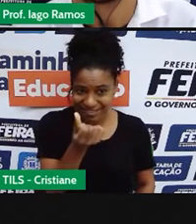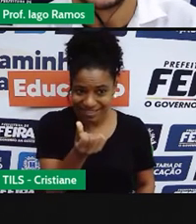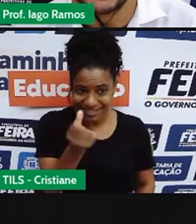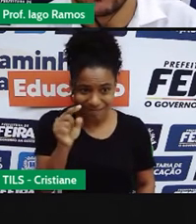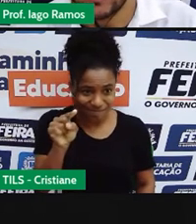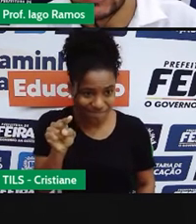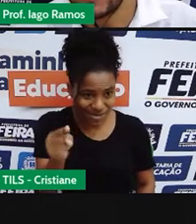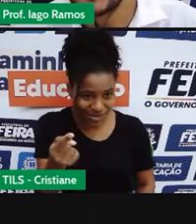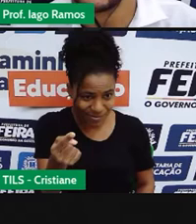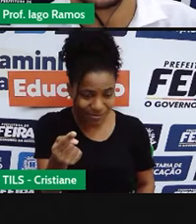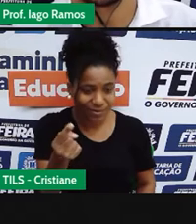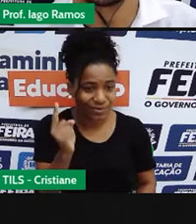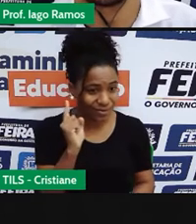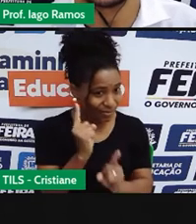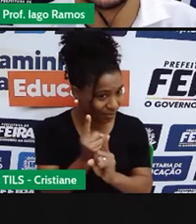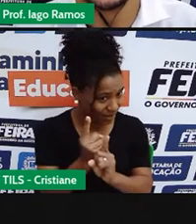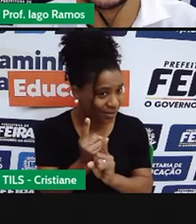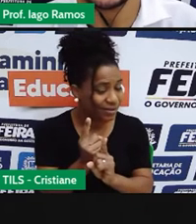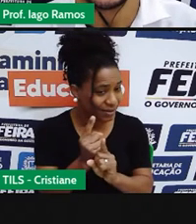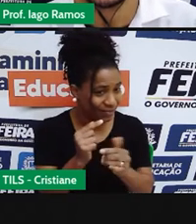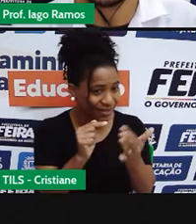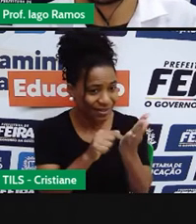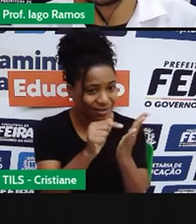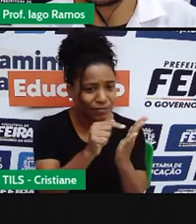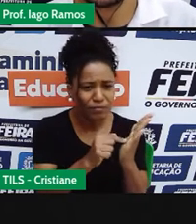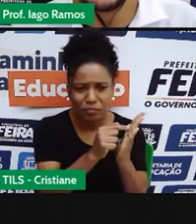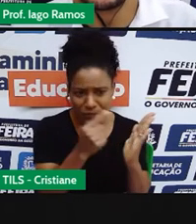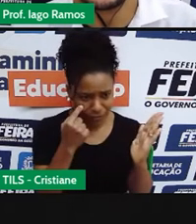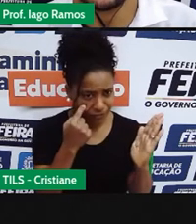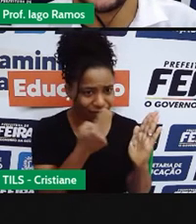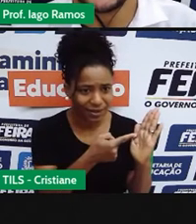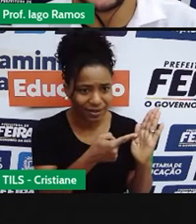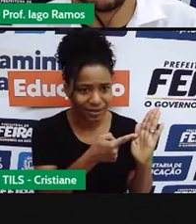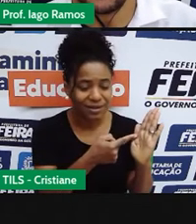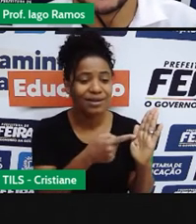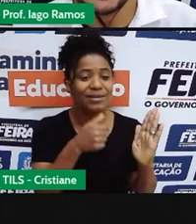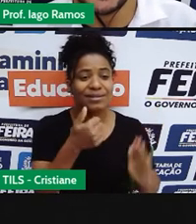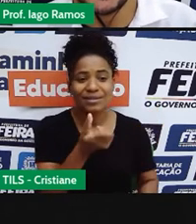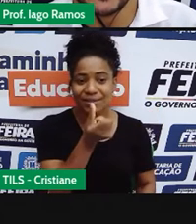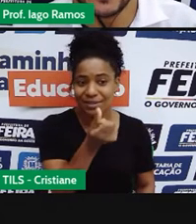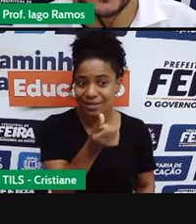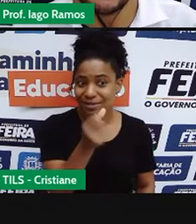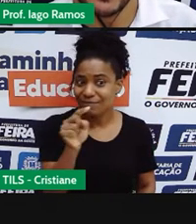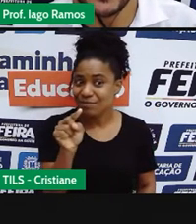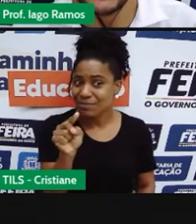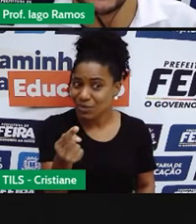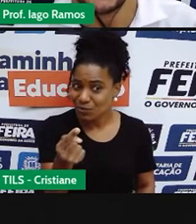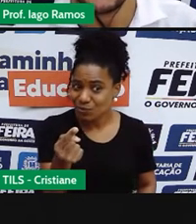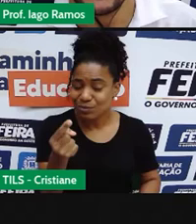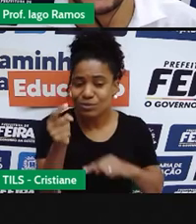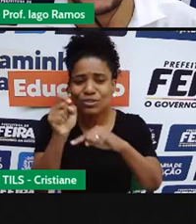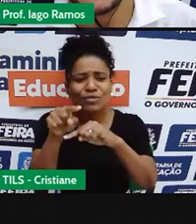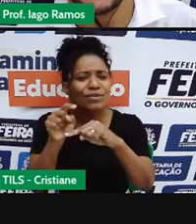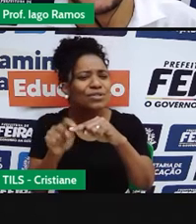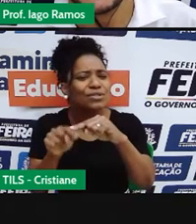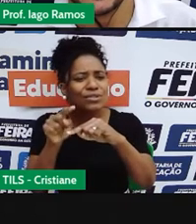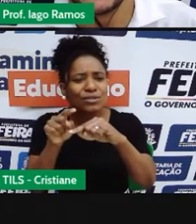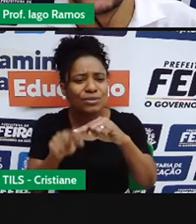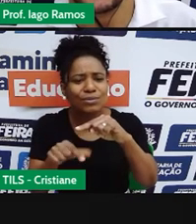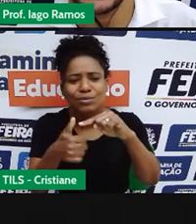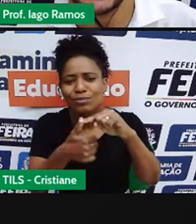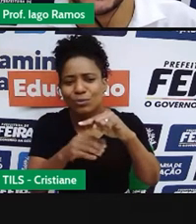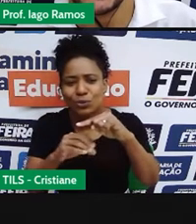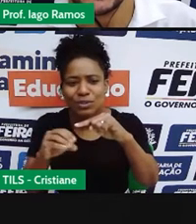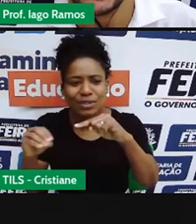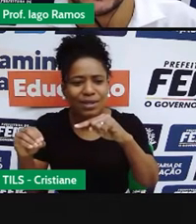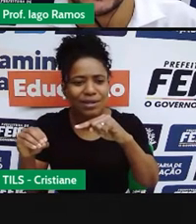na calculadora você pode verificar isso, e 6 mil dividido por 100, que tá lá embaixo, quando você fizer